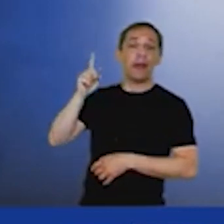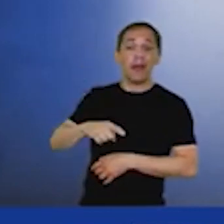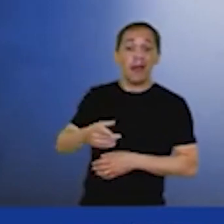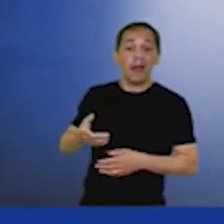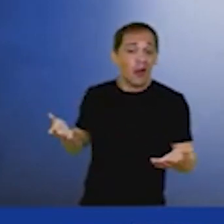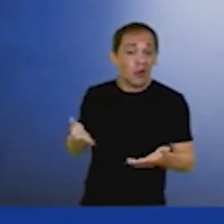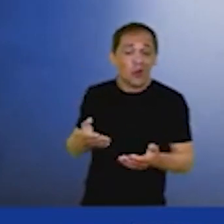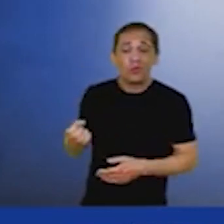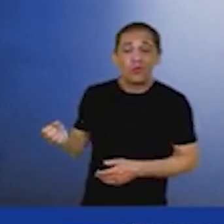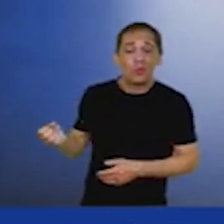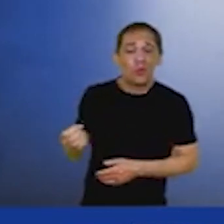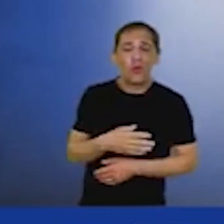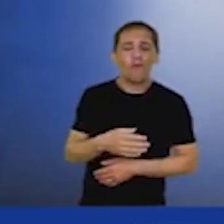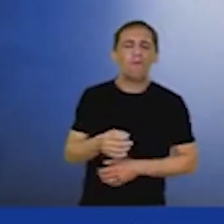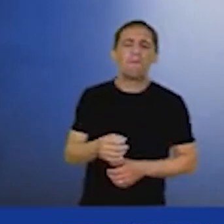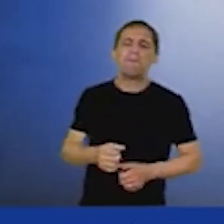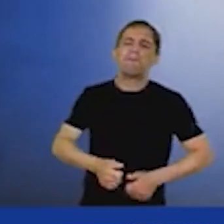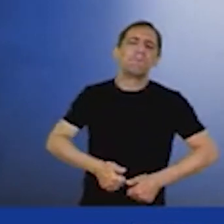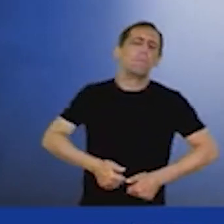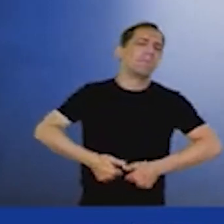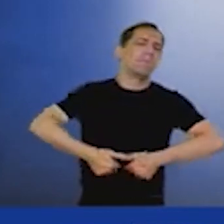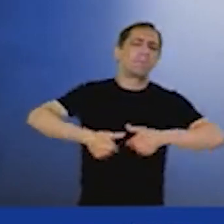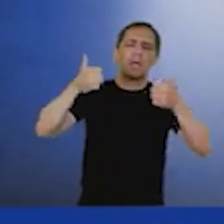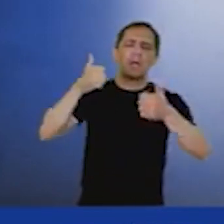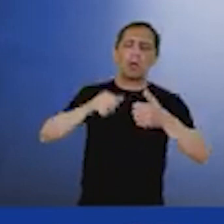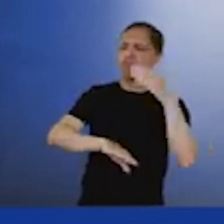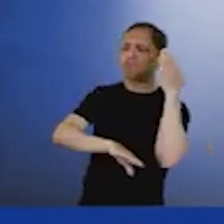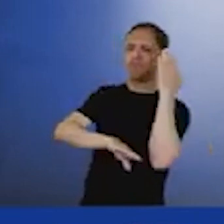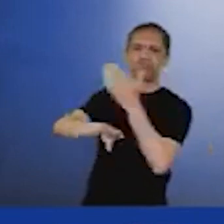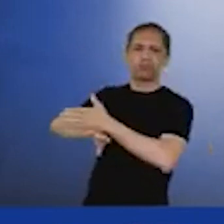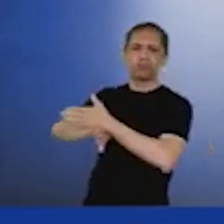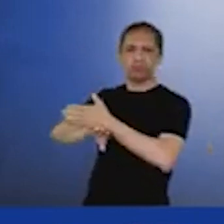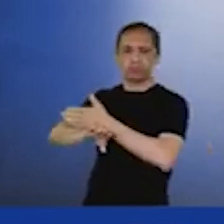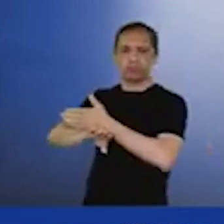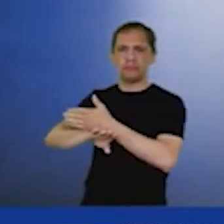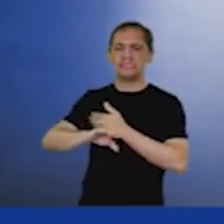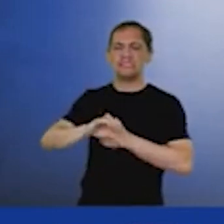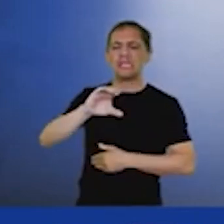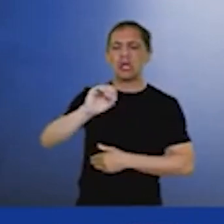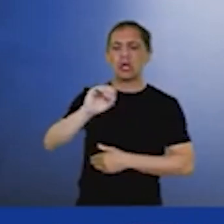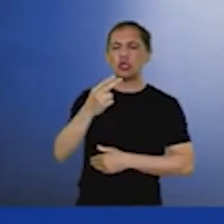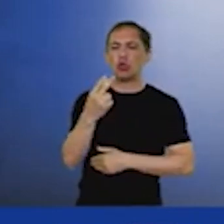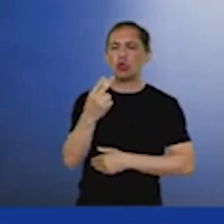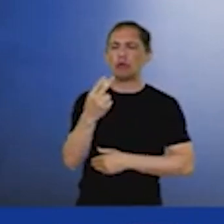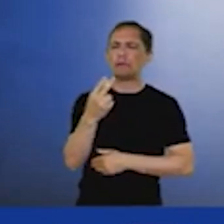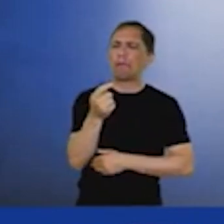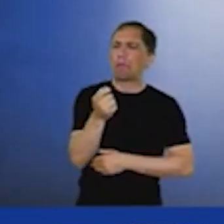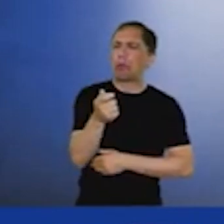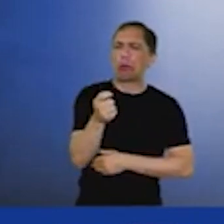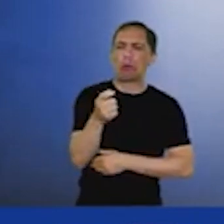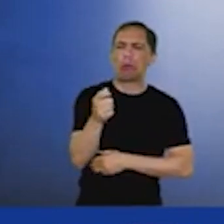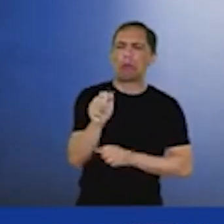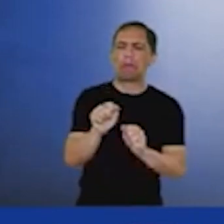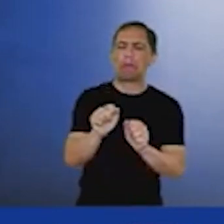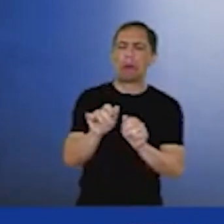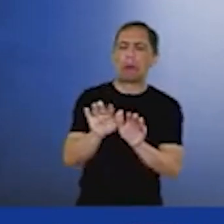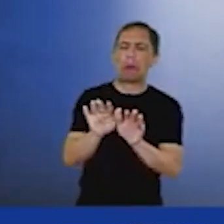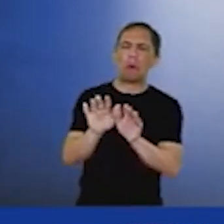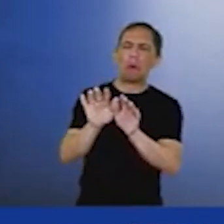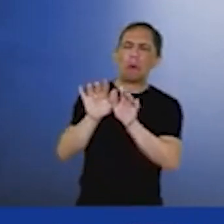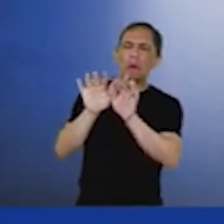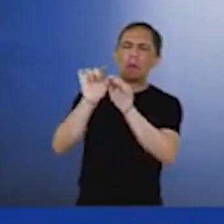emite hoje 10 quilos de CO2 por barril, não é isso, Rafael? Em direção a uma emissão cada vez menor, por